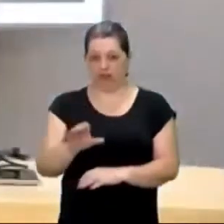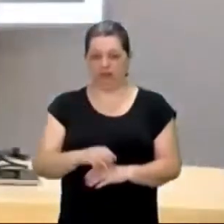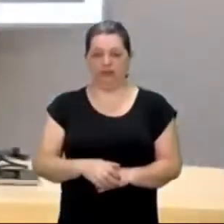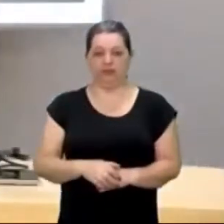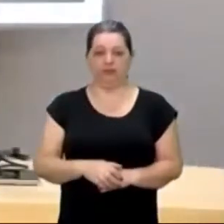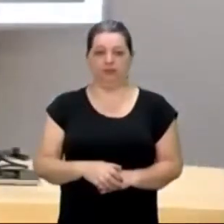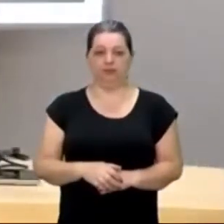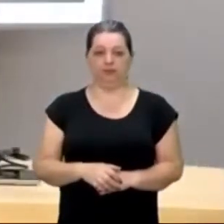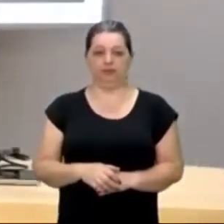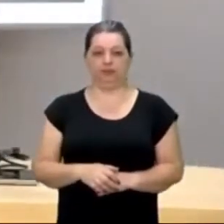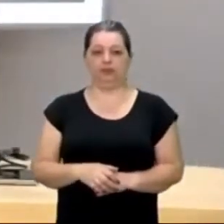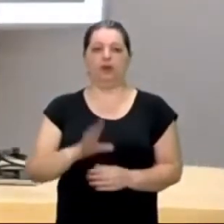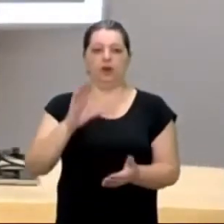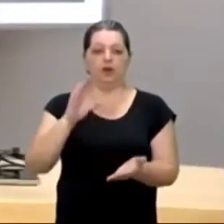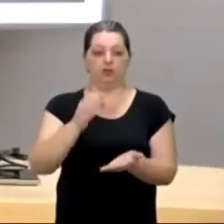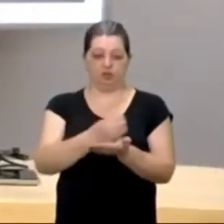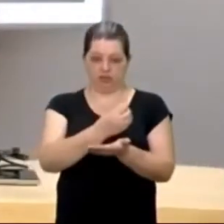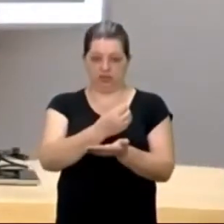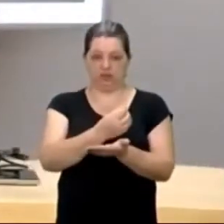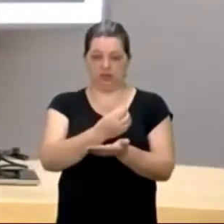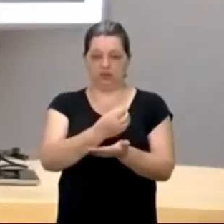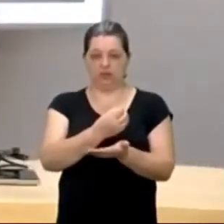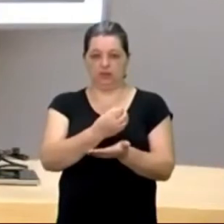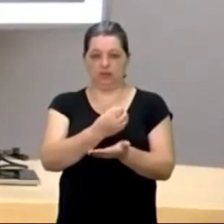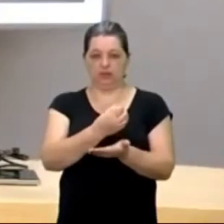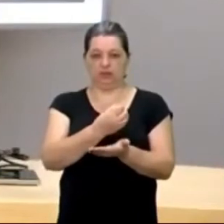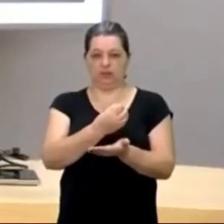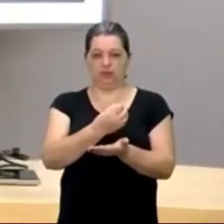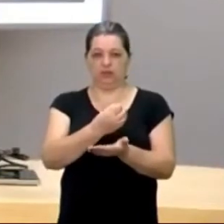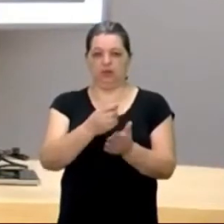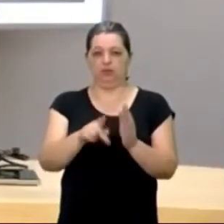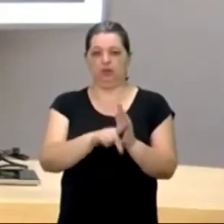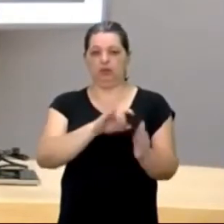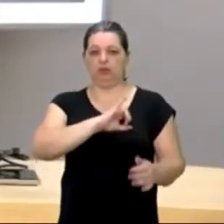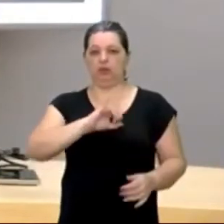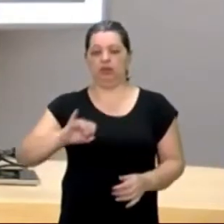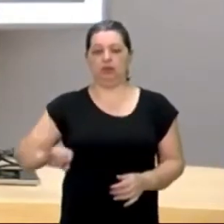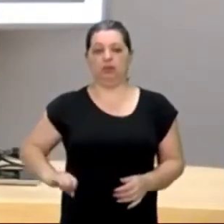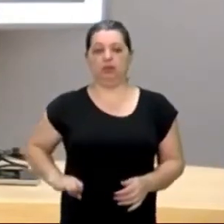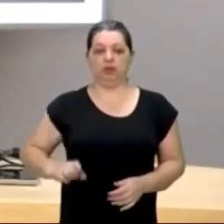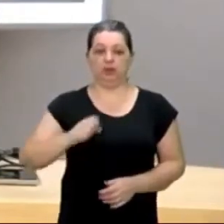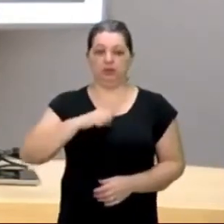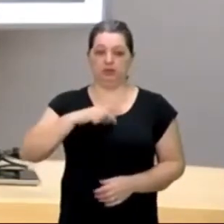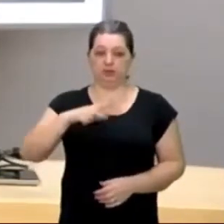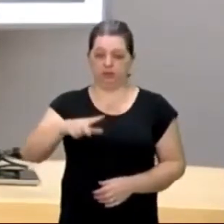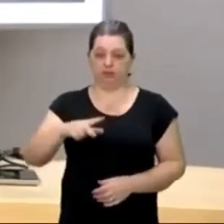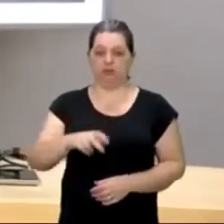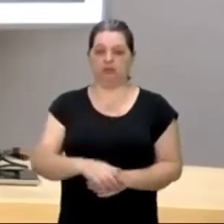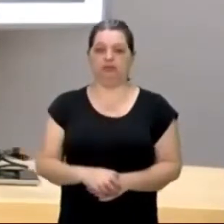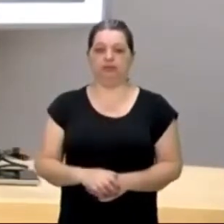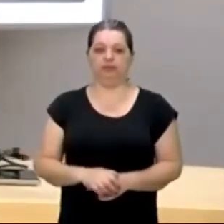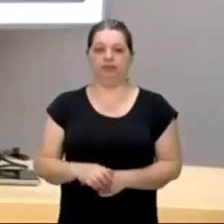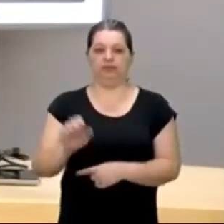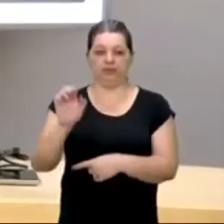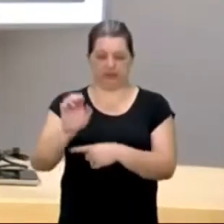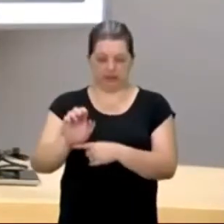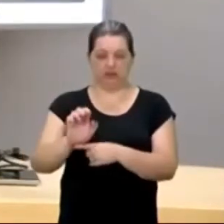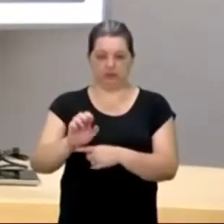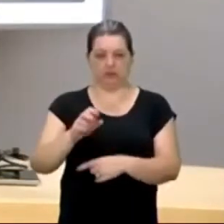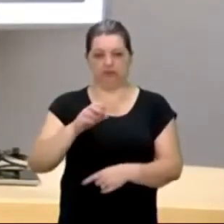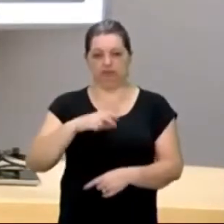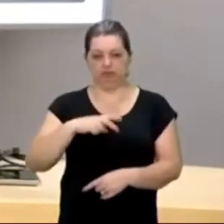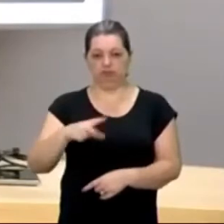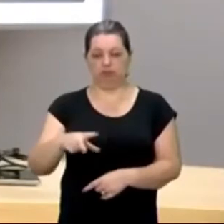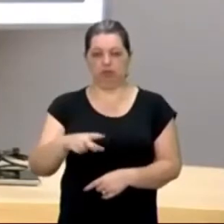oficial do Império Português, do Estado Português, do Império Português.